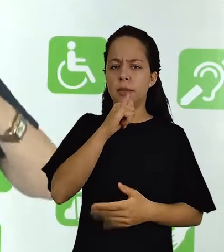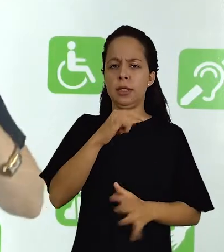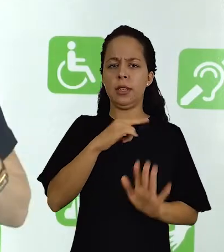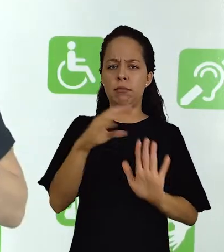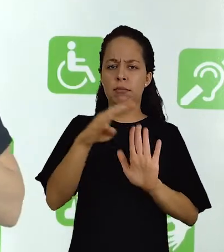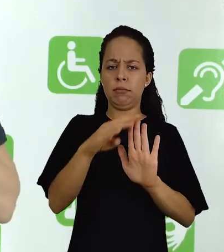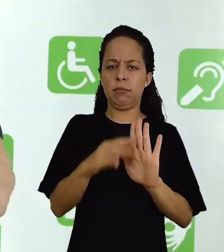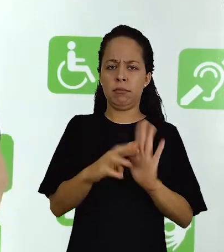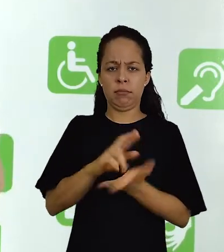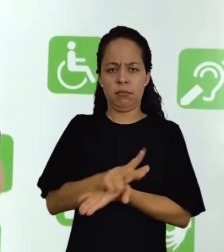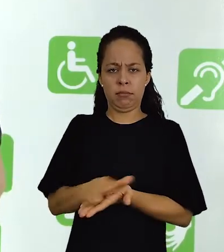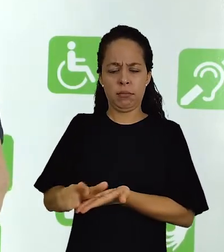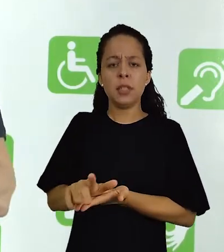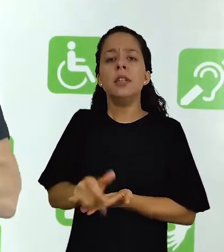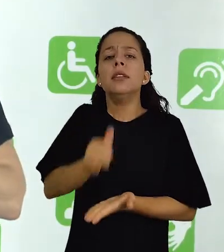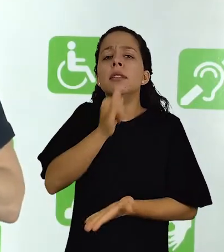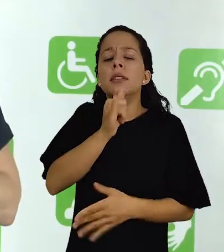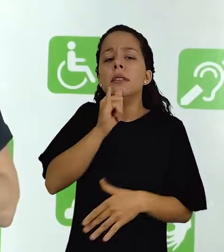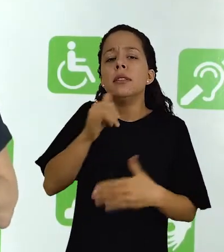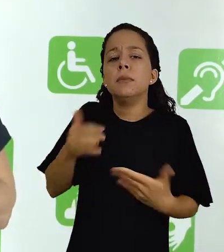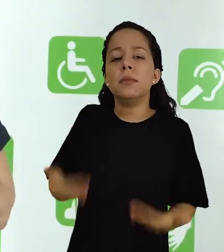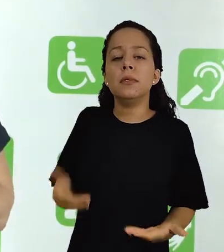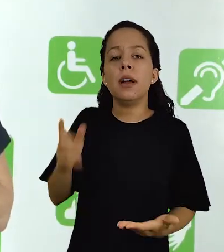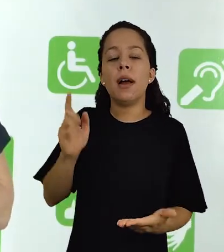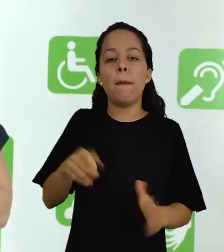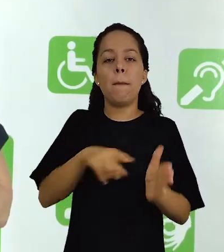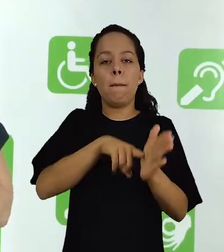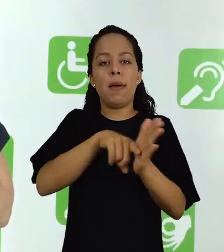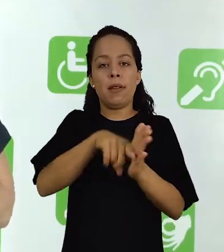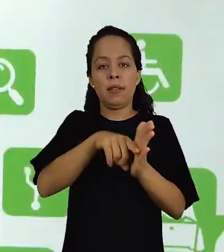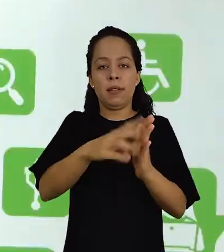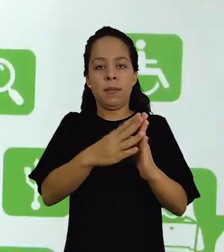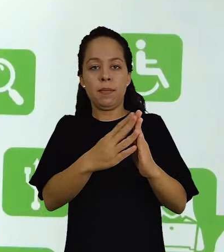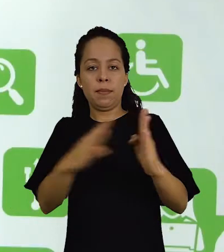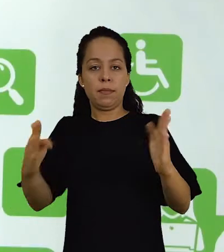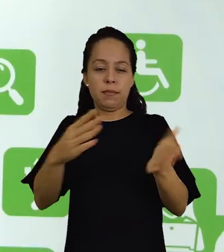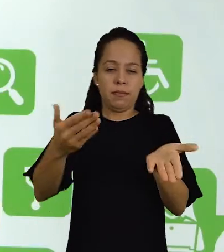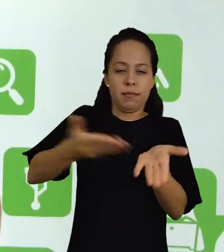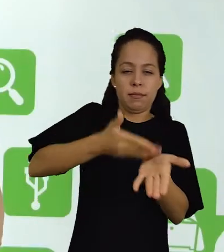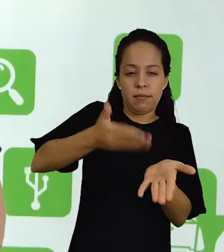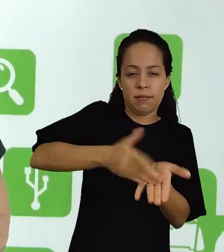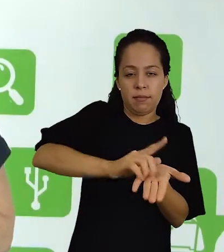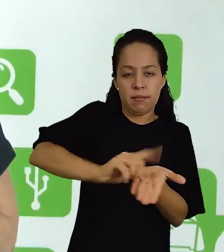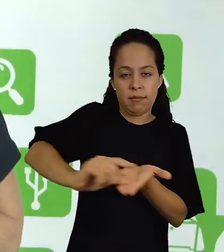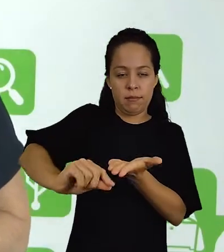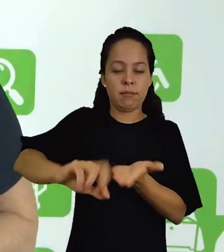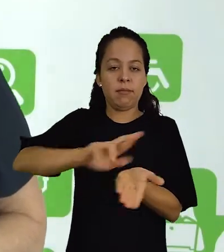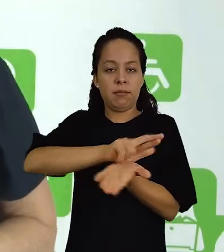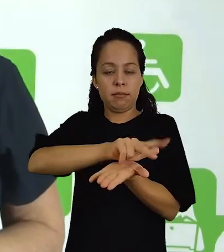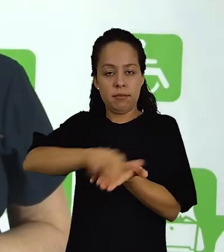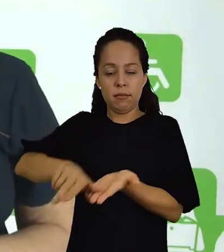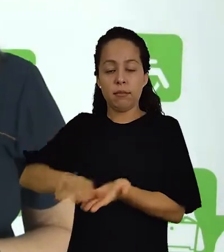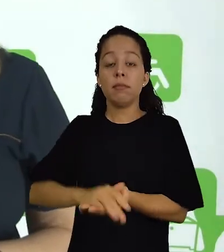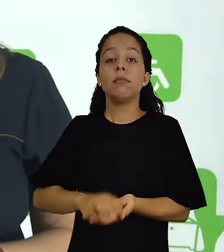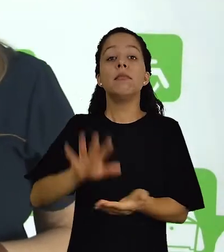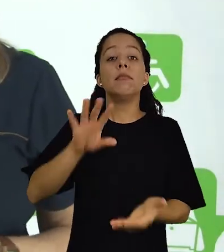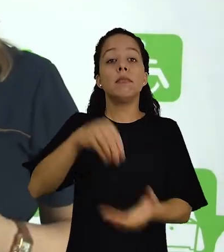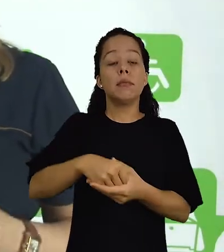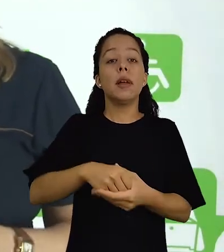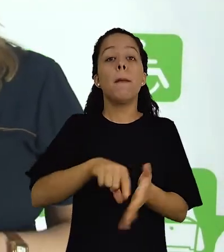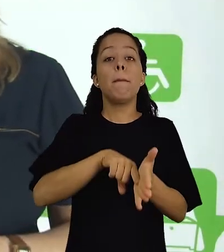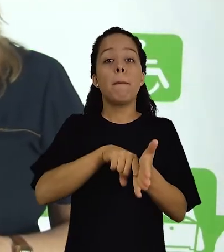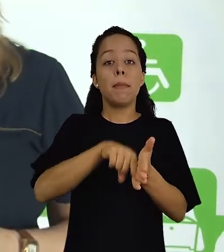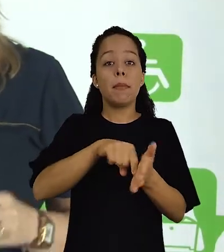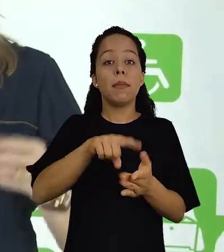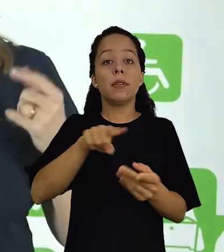como exemplos de aplicação as pesquisas bibliográficas. A pesquisa descritiva, ela objetiva